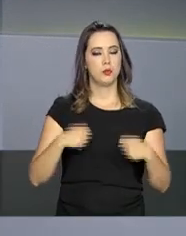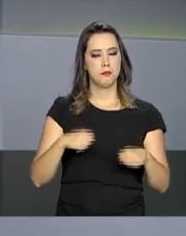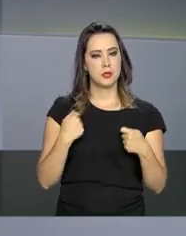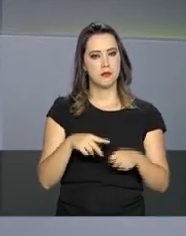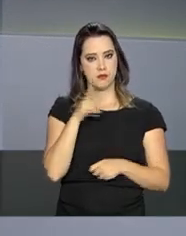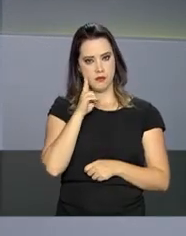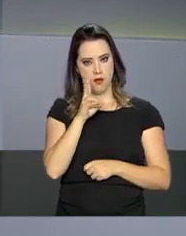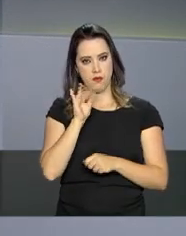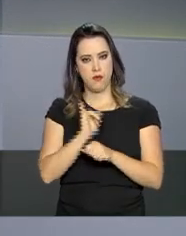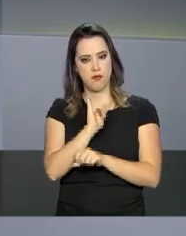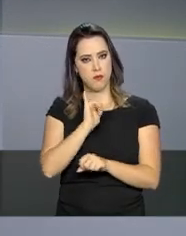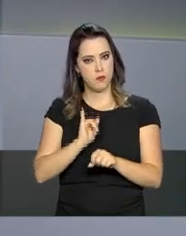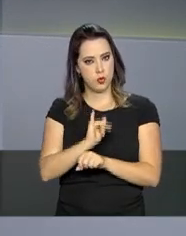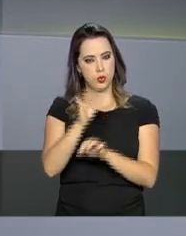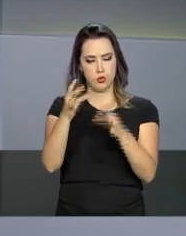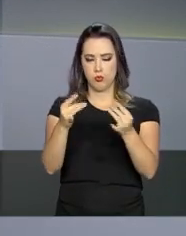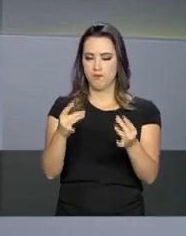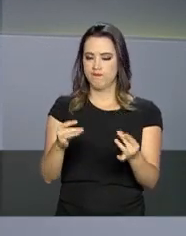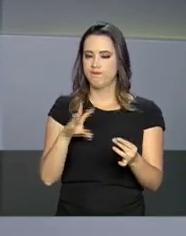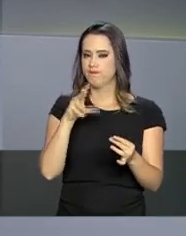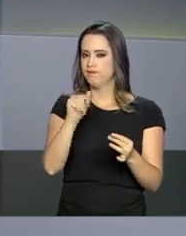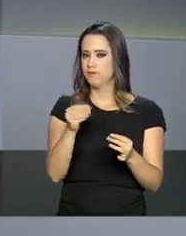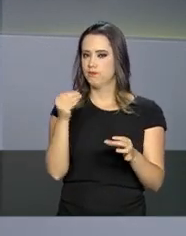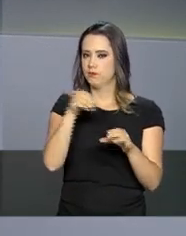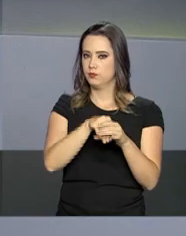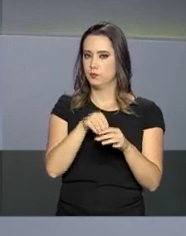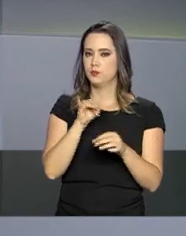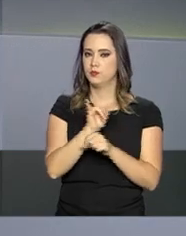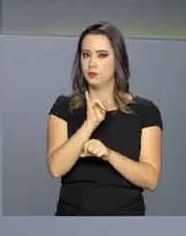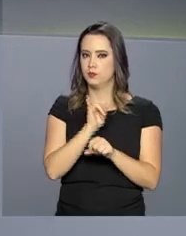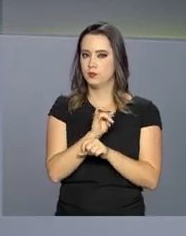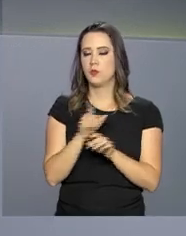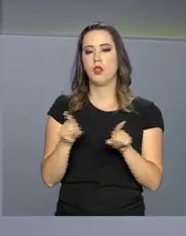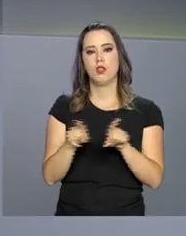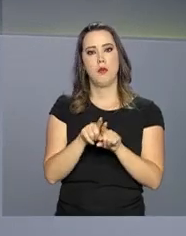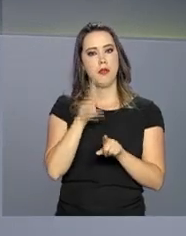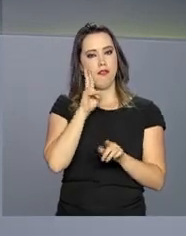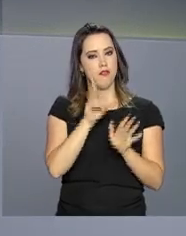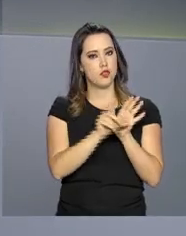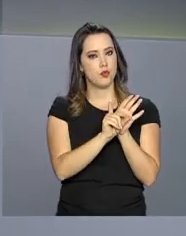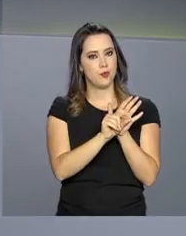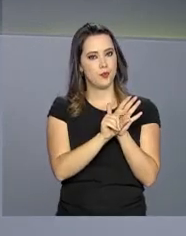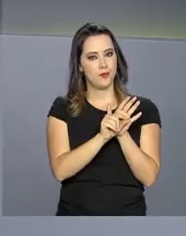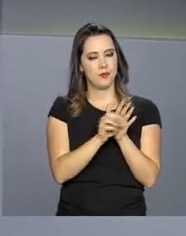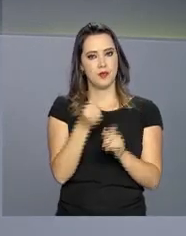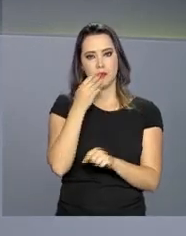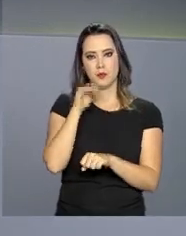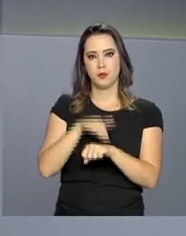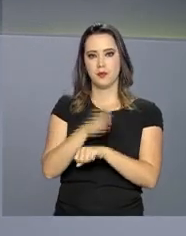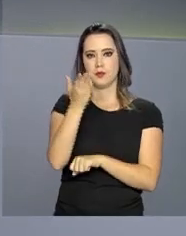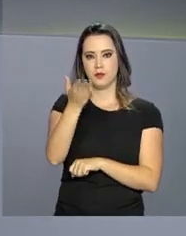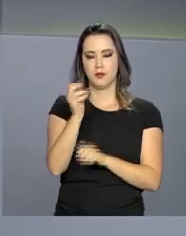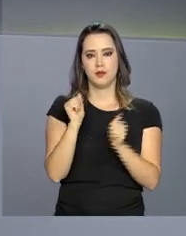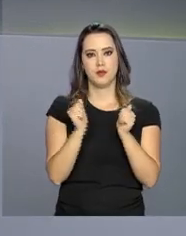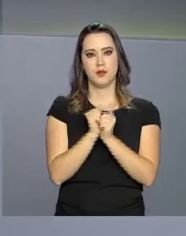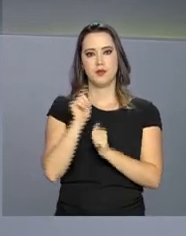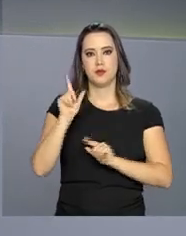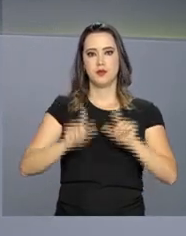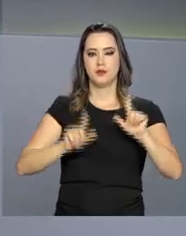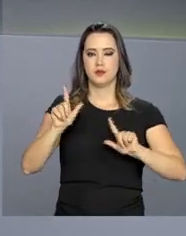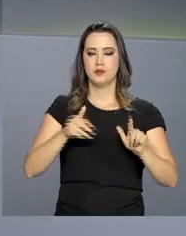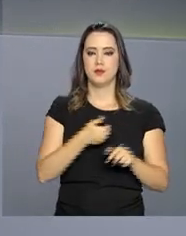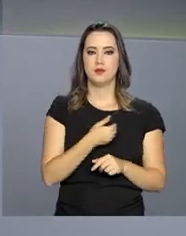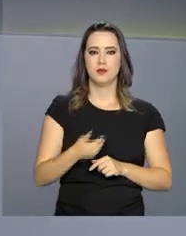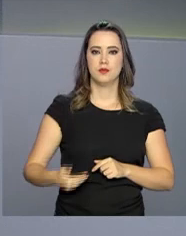as reportagens estão disponíveis em nosso canal no YouTube. Acesse também o nosso perfil no Twitter. Uma boa noite para você e